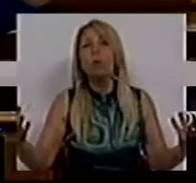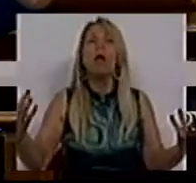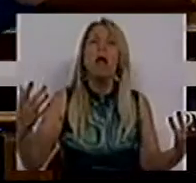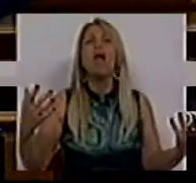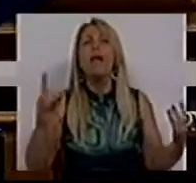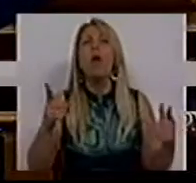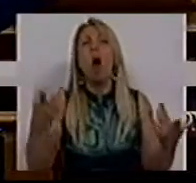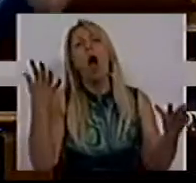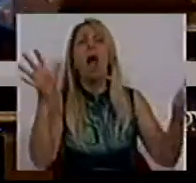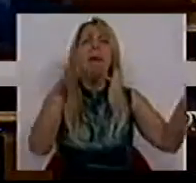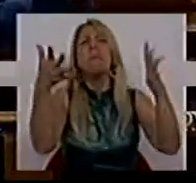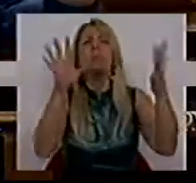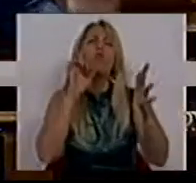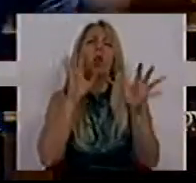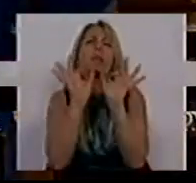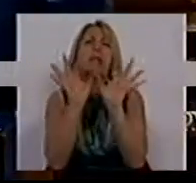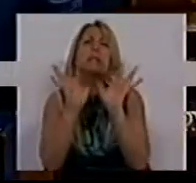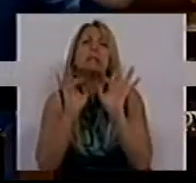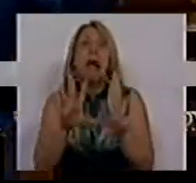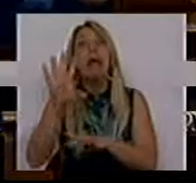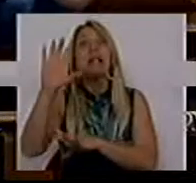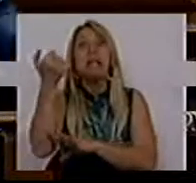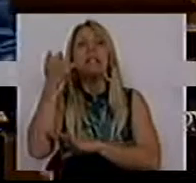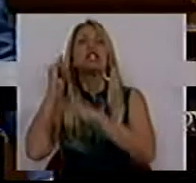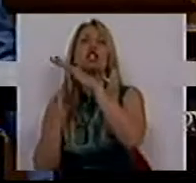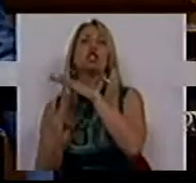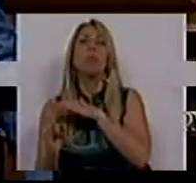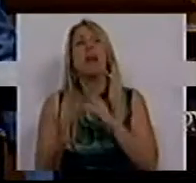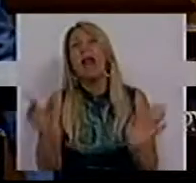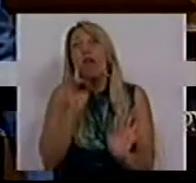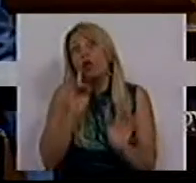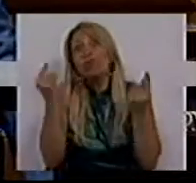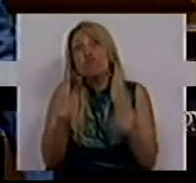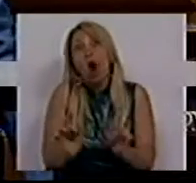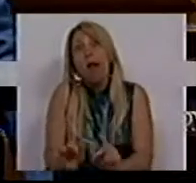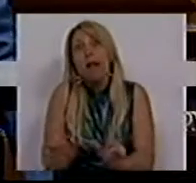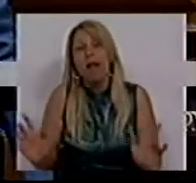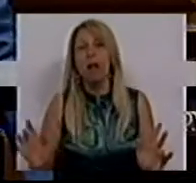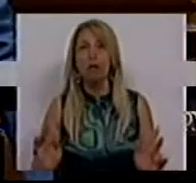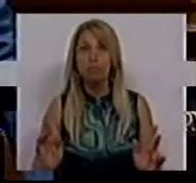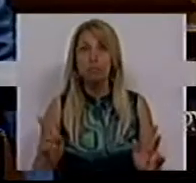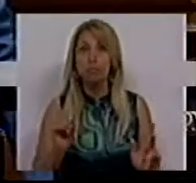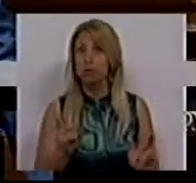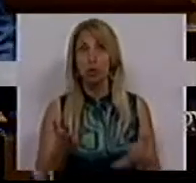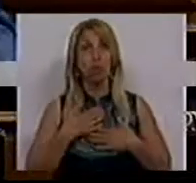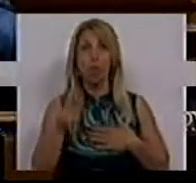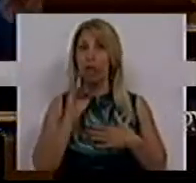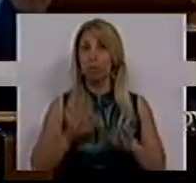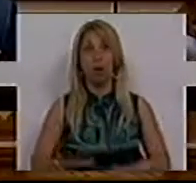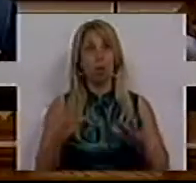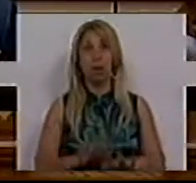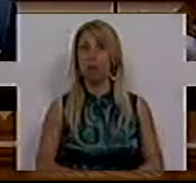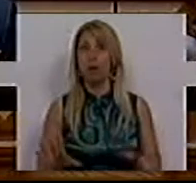15 submarinos que nós estamos a falar. É só esse valor. 15 submarinos. E isto é que não nos permite estar tranquilos sobre esta matéria.